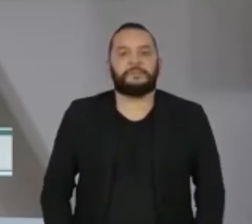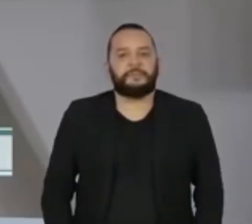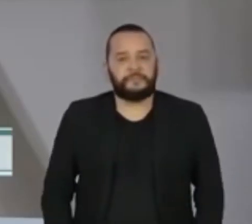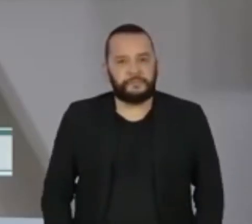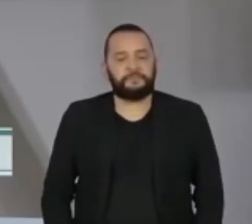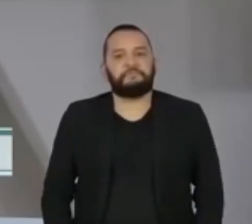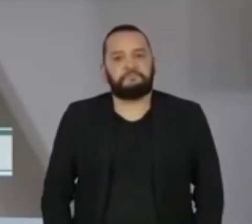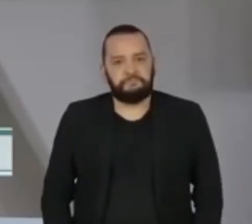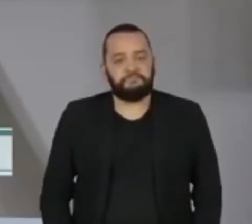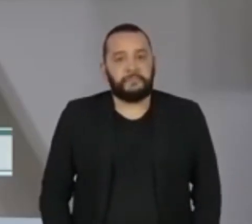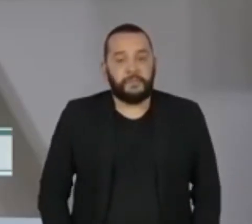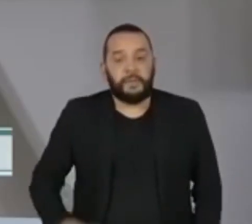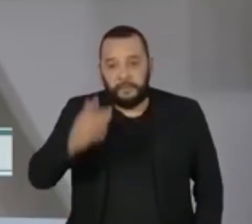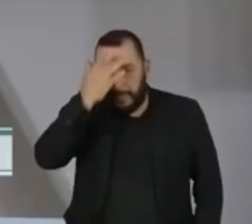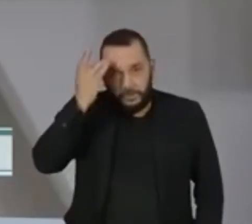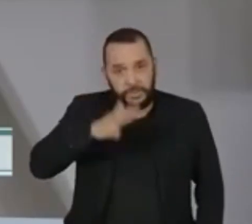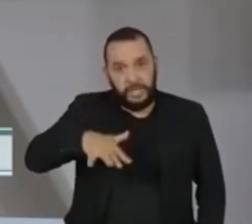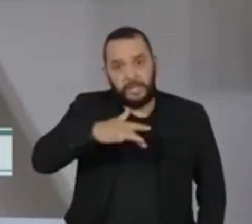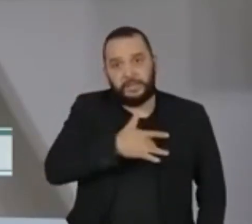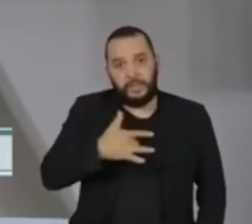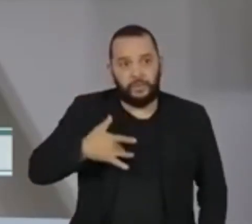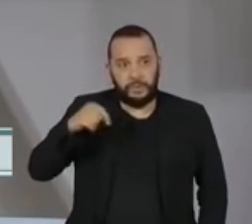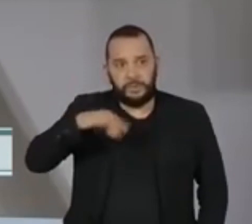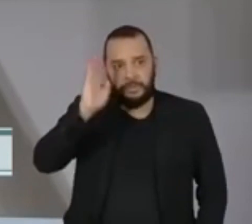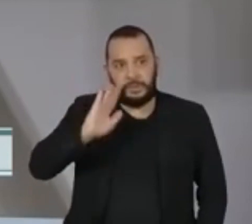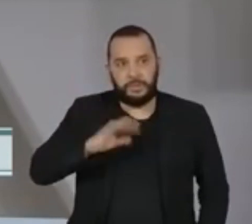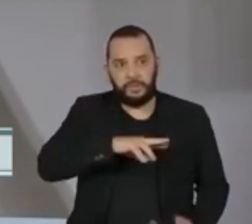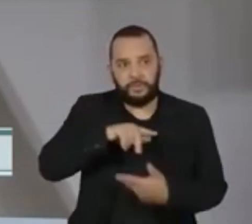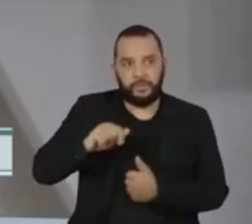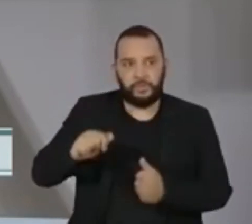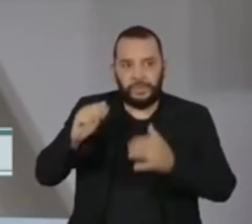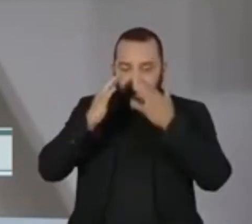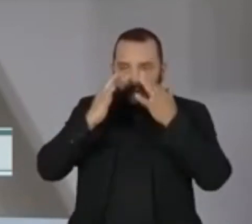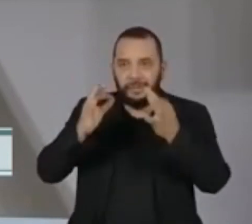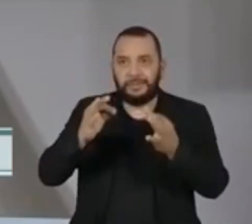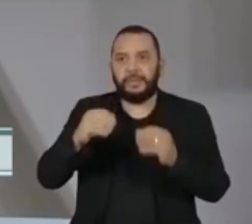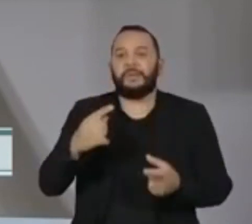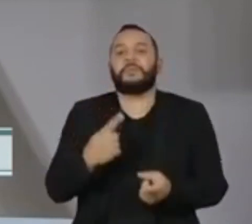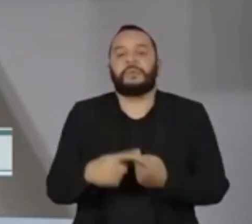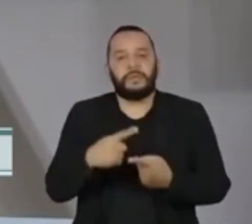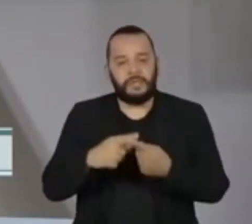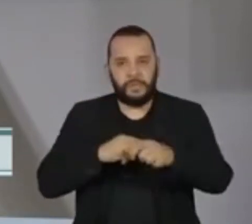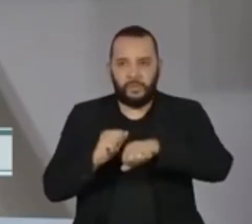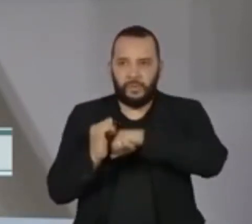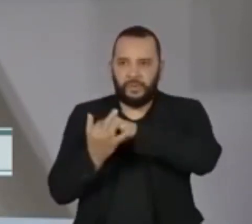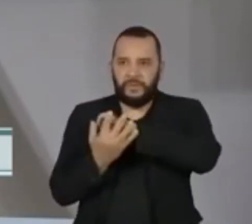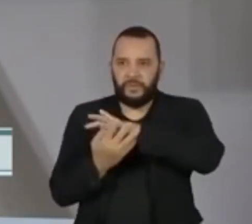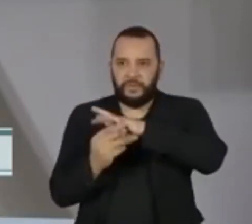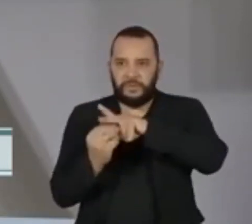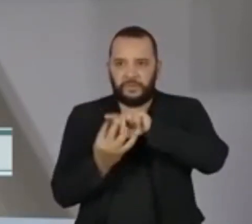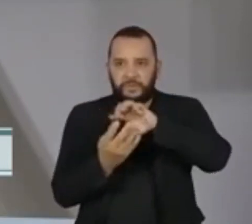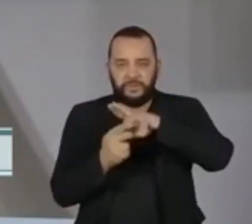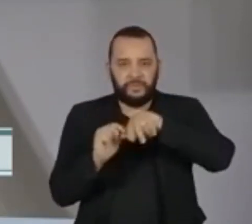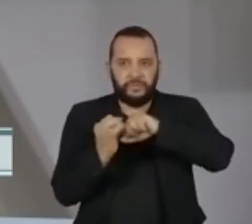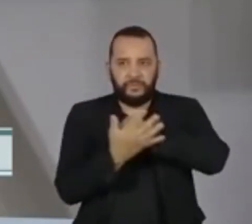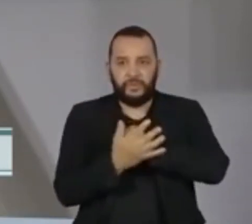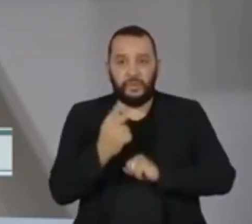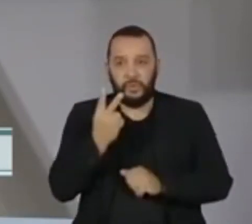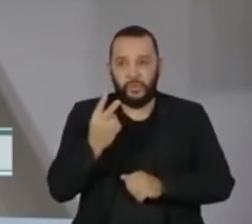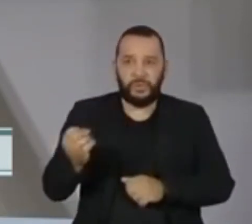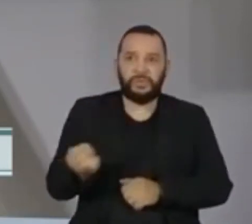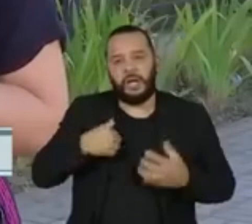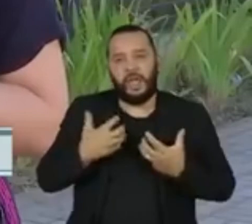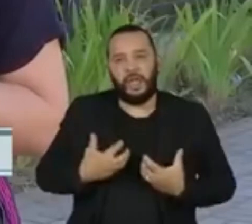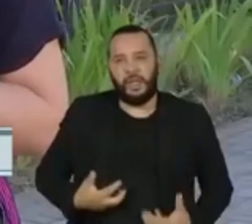Autoridades de saúde do Brasil e do mundo estão alertas sobre o aparecimento de duas novas variantes do vírus da Covid